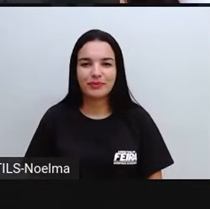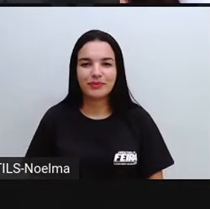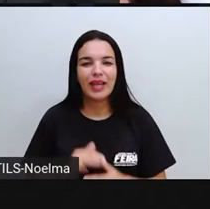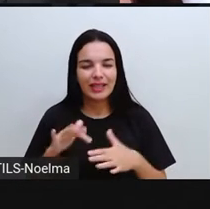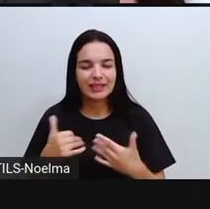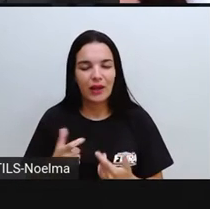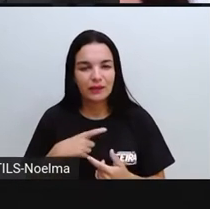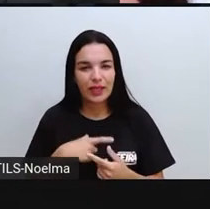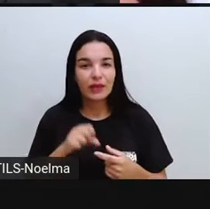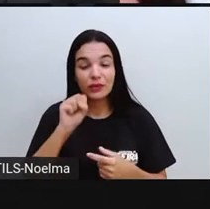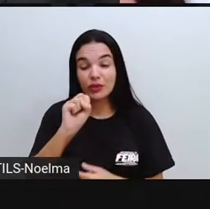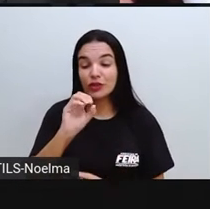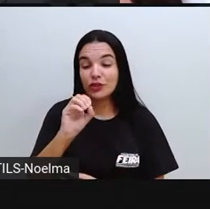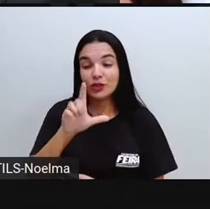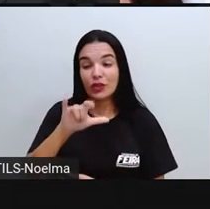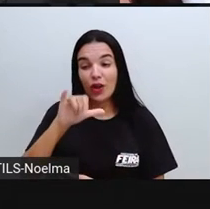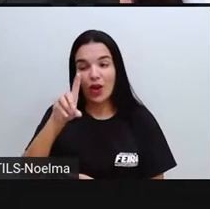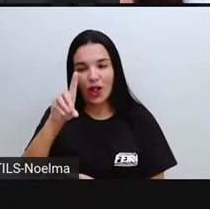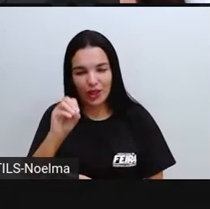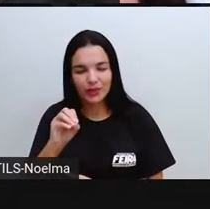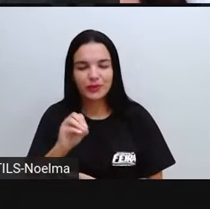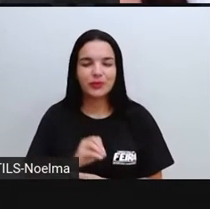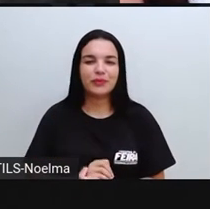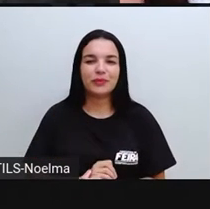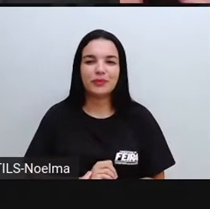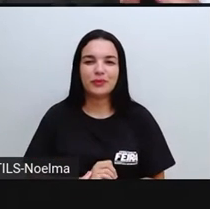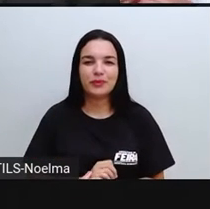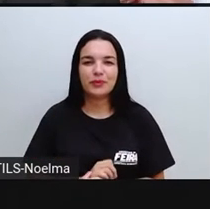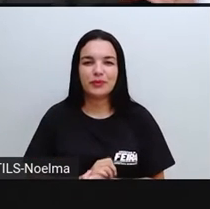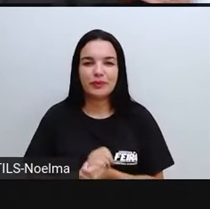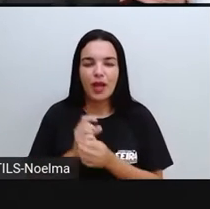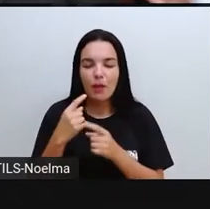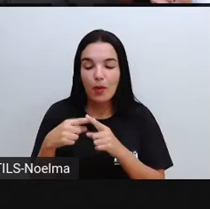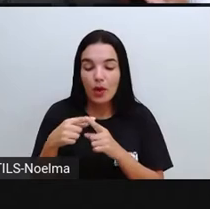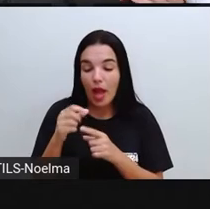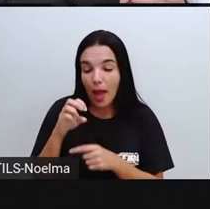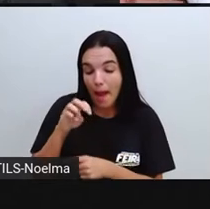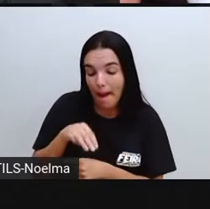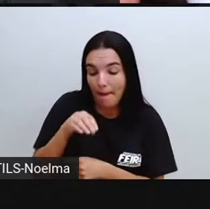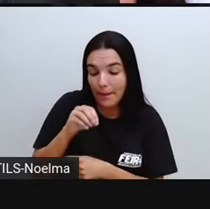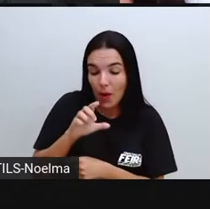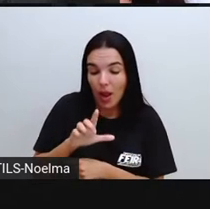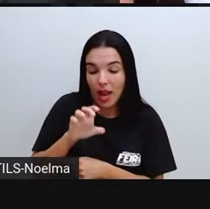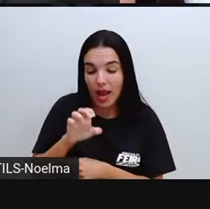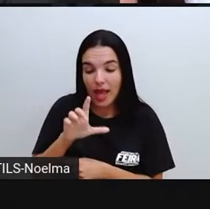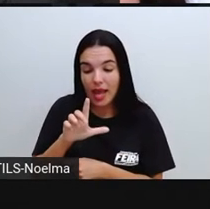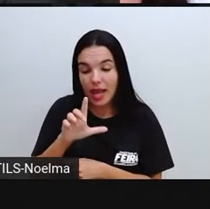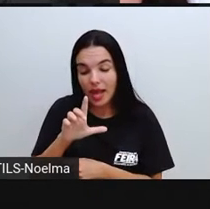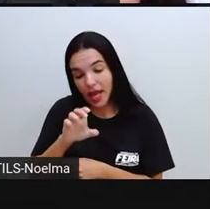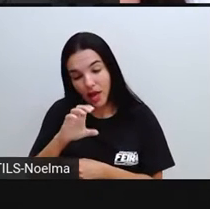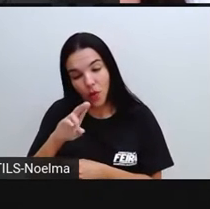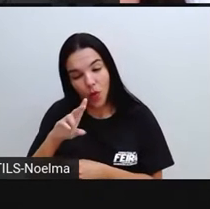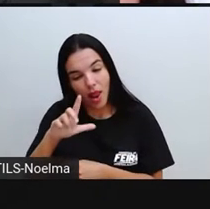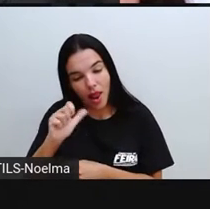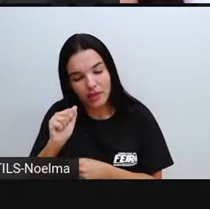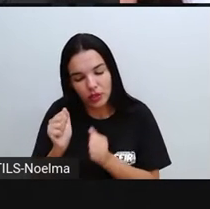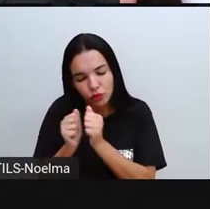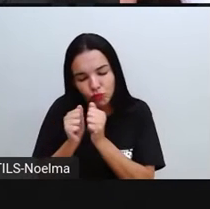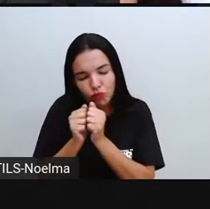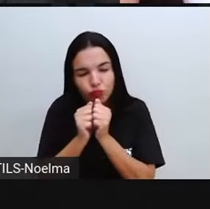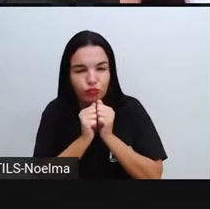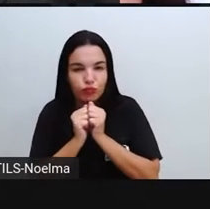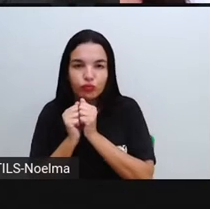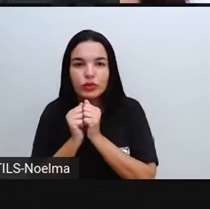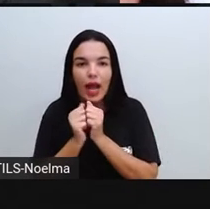Então, vai ter uma forma e um volume bem definidos. As moléculas, elas vão estar bem juntinhas, certo? Já a